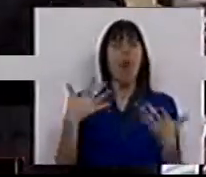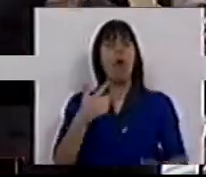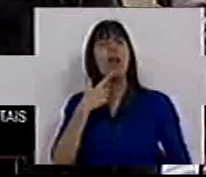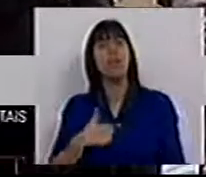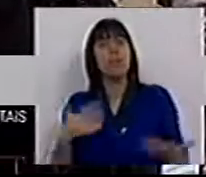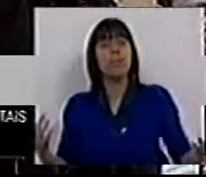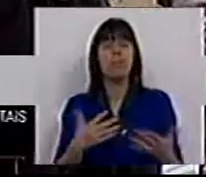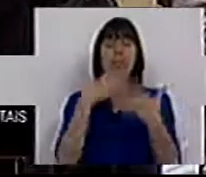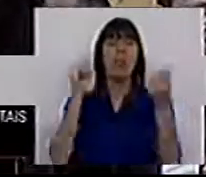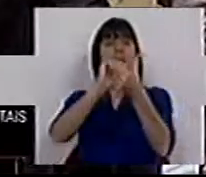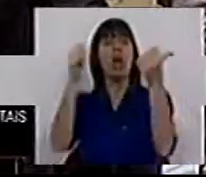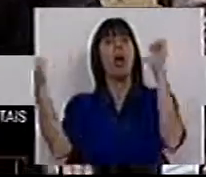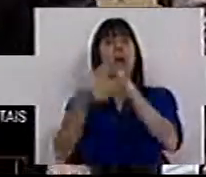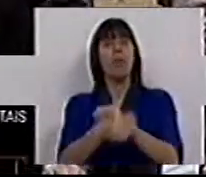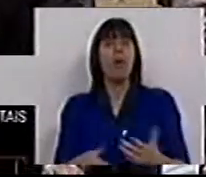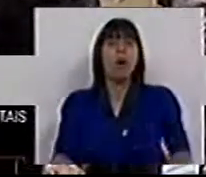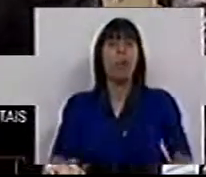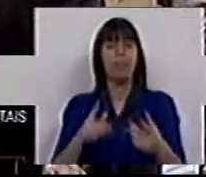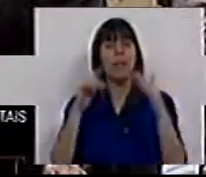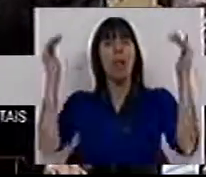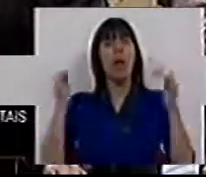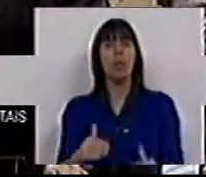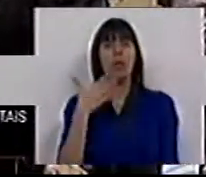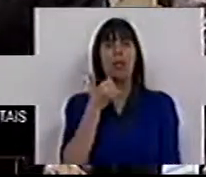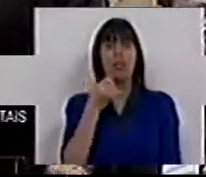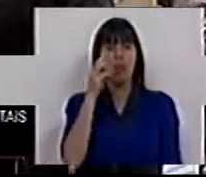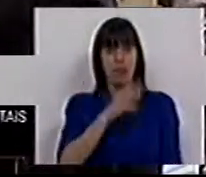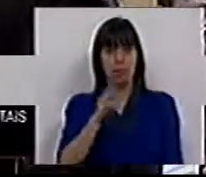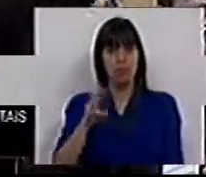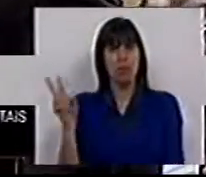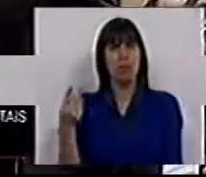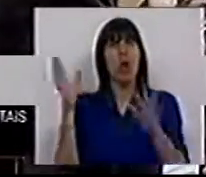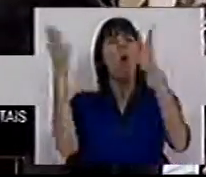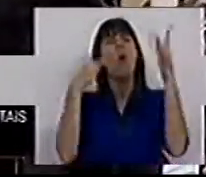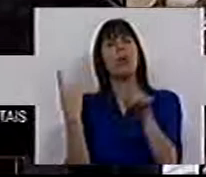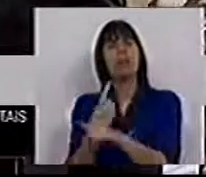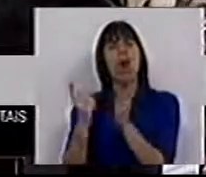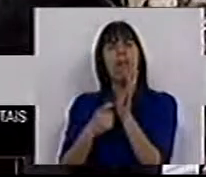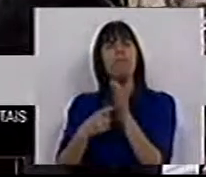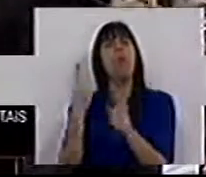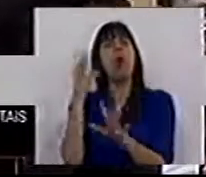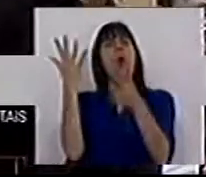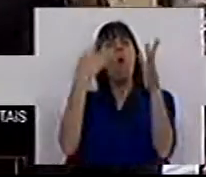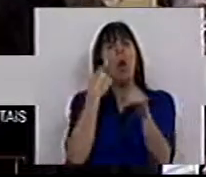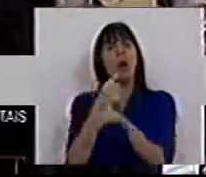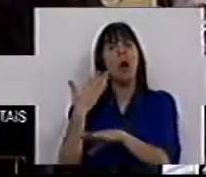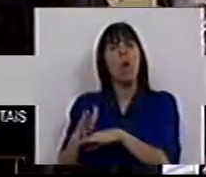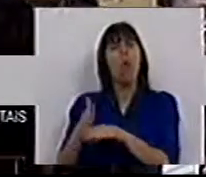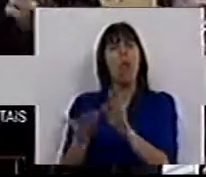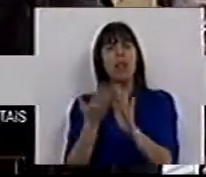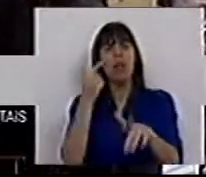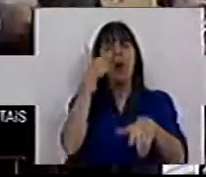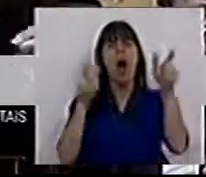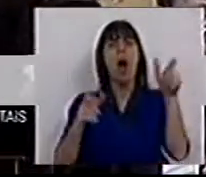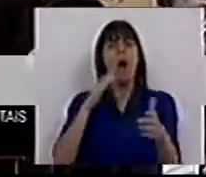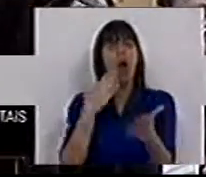-nos dizer que a grande reforma, afinal, é uma redução de 150 milhões de euros. Onde está o resto, Senhor Secretário de Estado? Onde está o resto que tirou